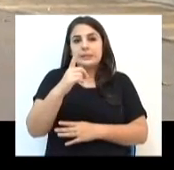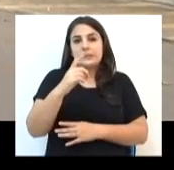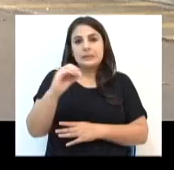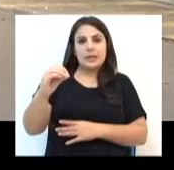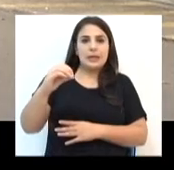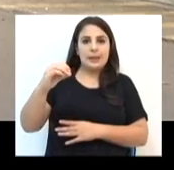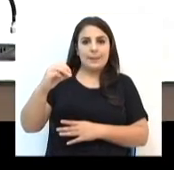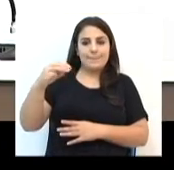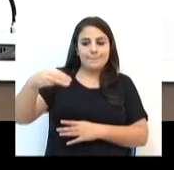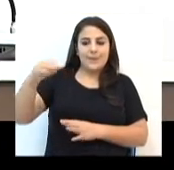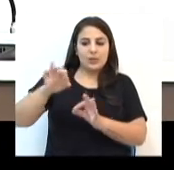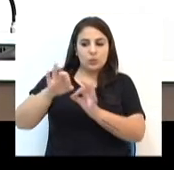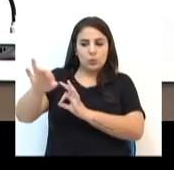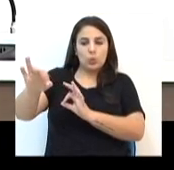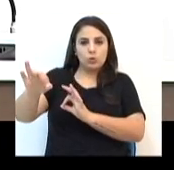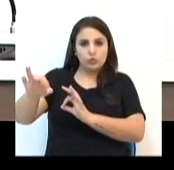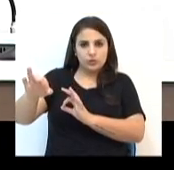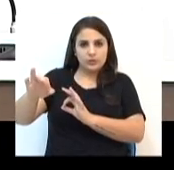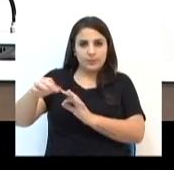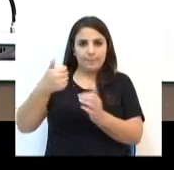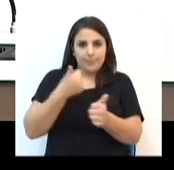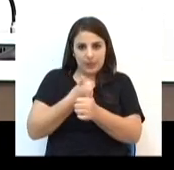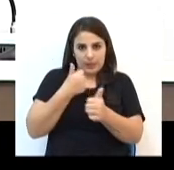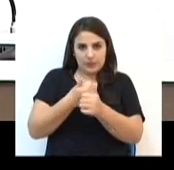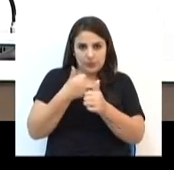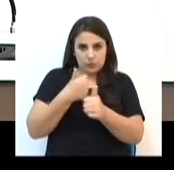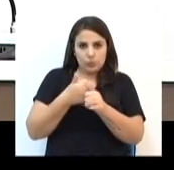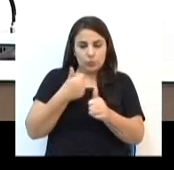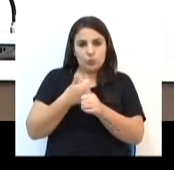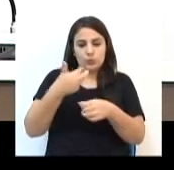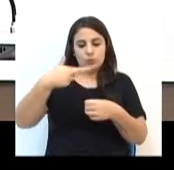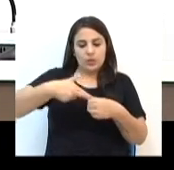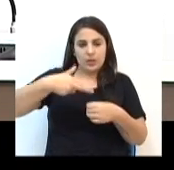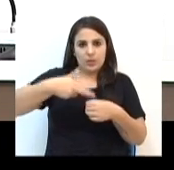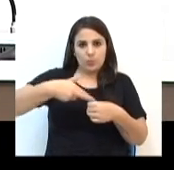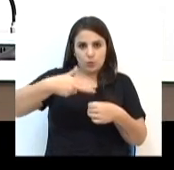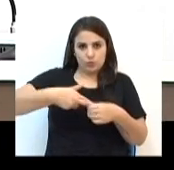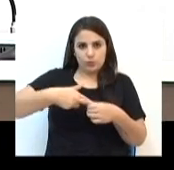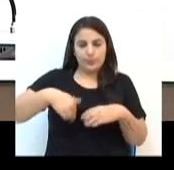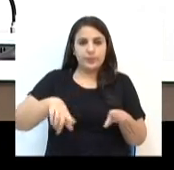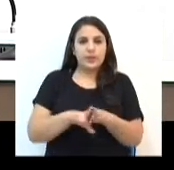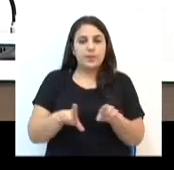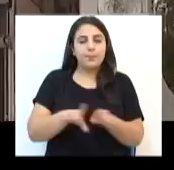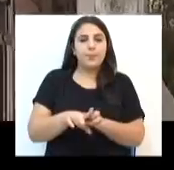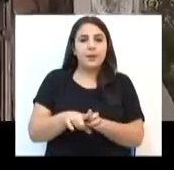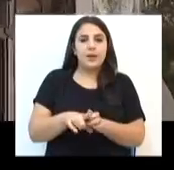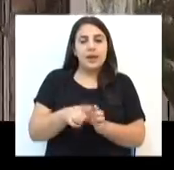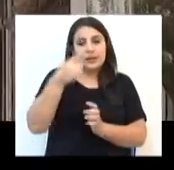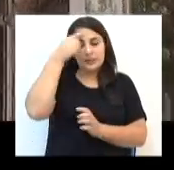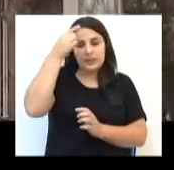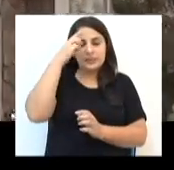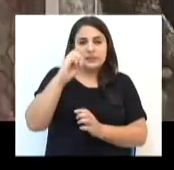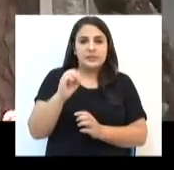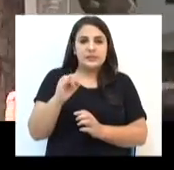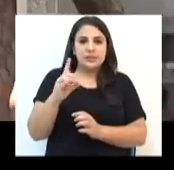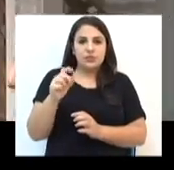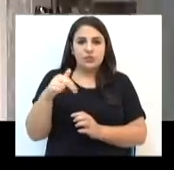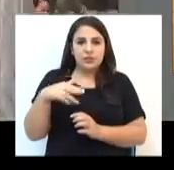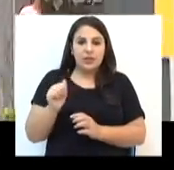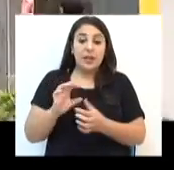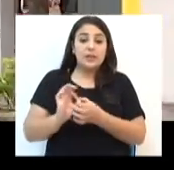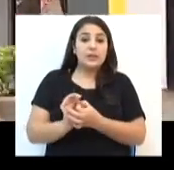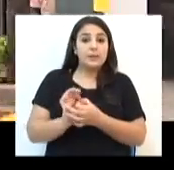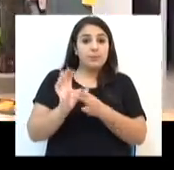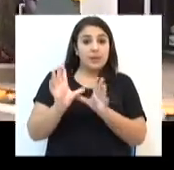combustíveis. A ideia do vereador Sidney Ávila é de liberar o uso das vagas das 10 horas da noite